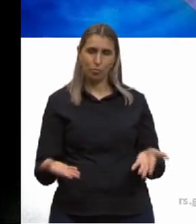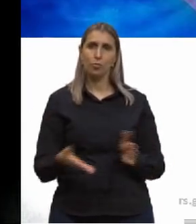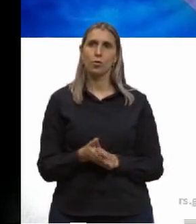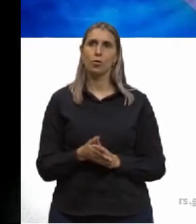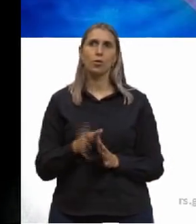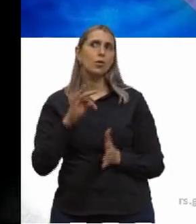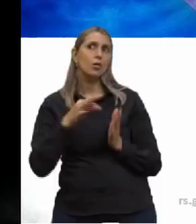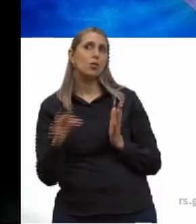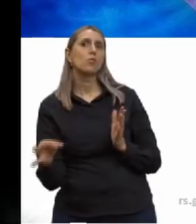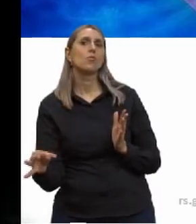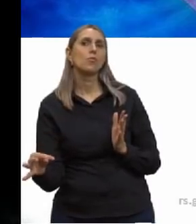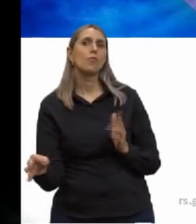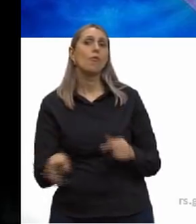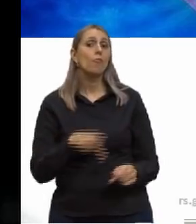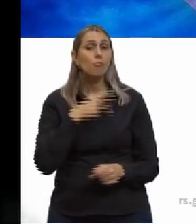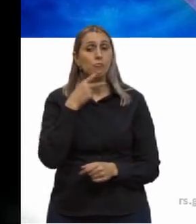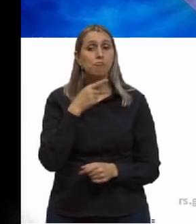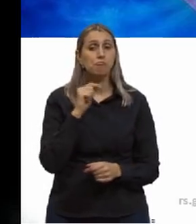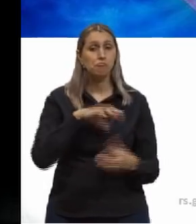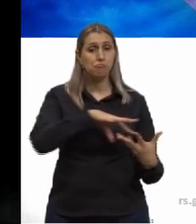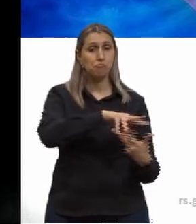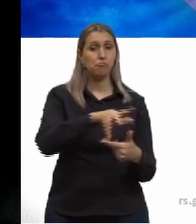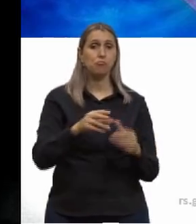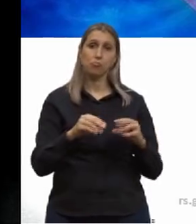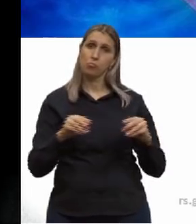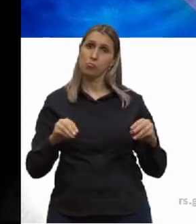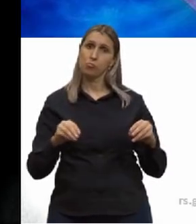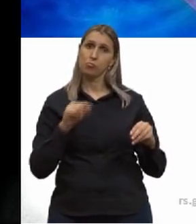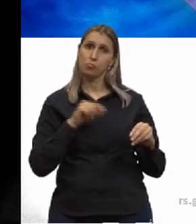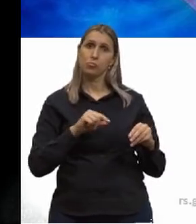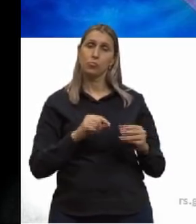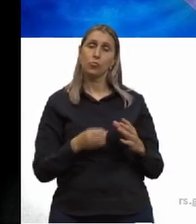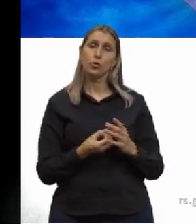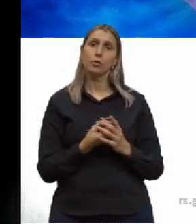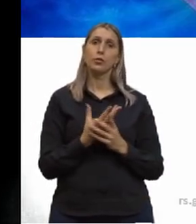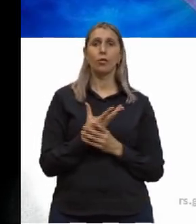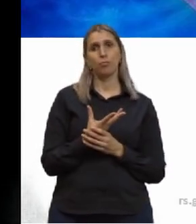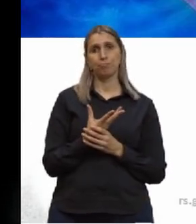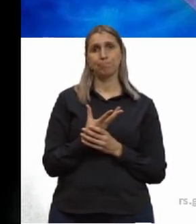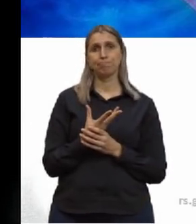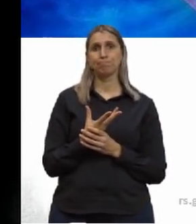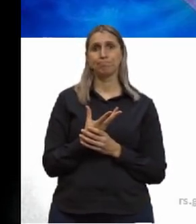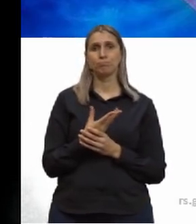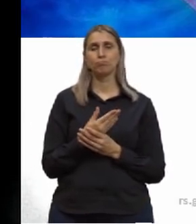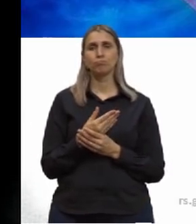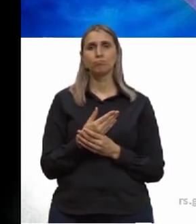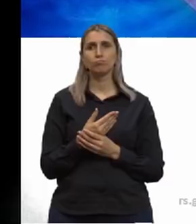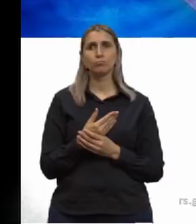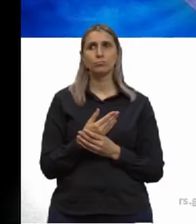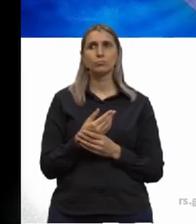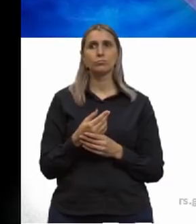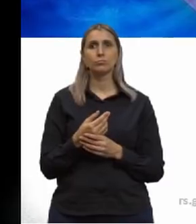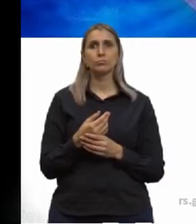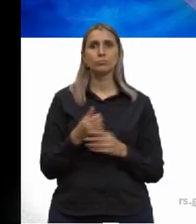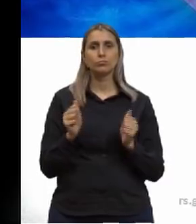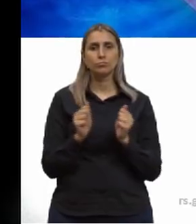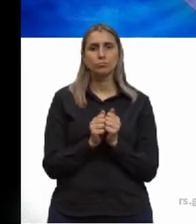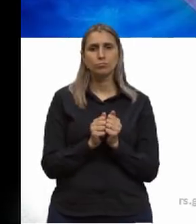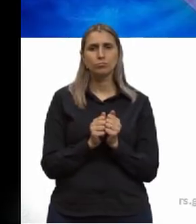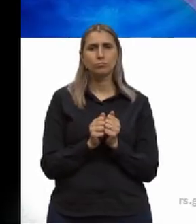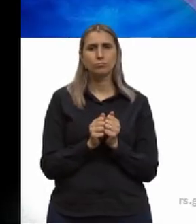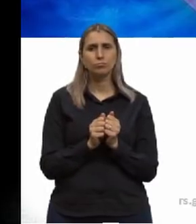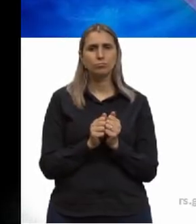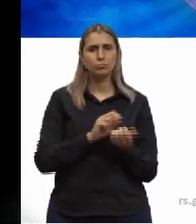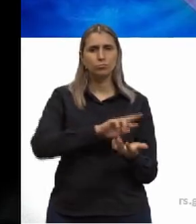Teorias, então, vão dizer que esse planeta, nosso planeta Terra surgiu através da junção de